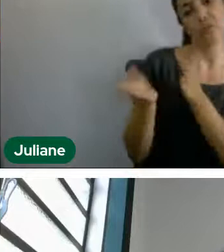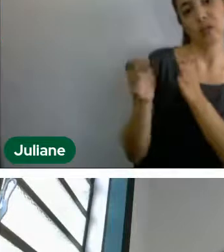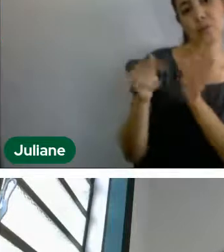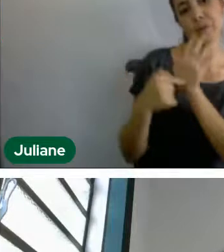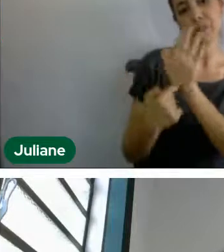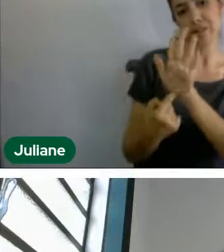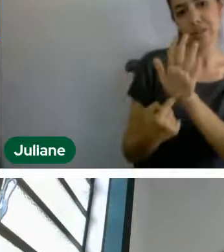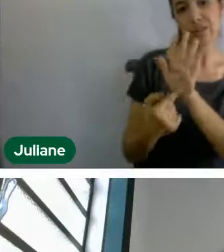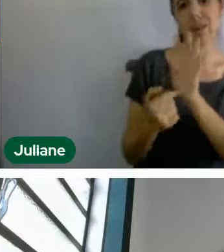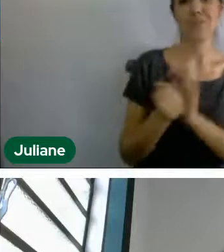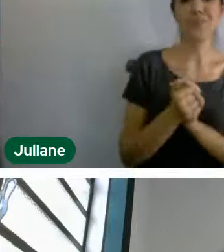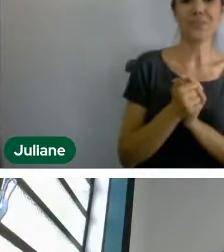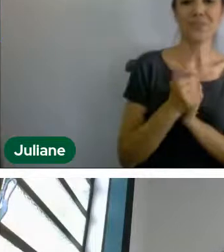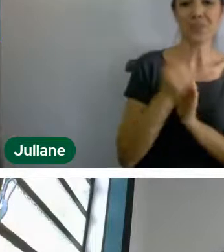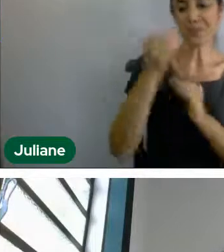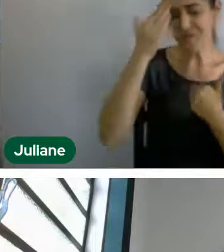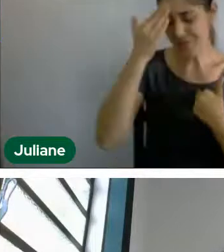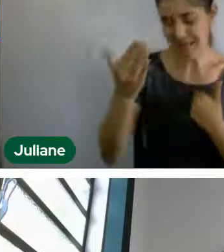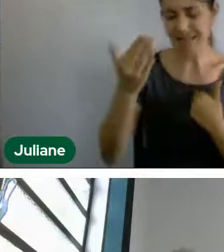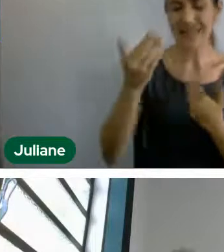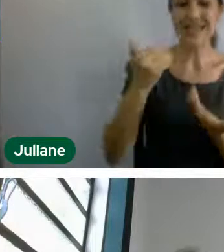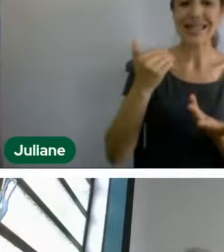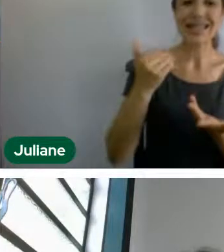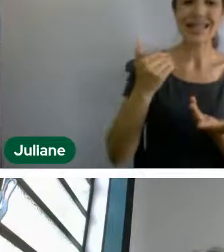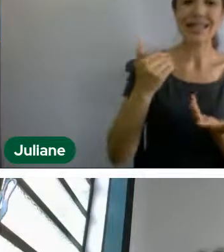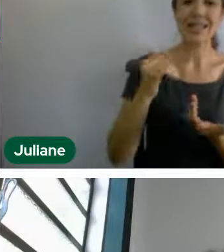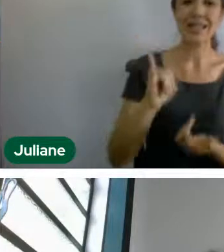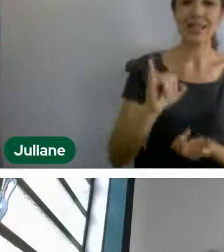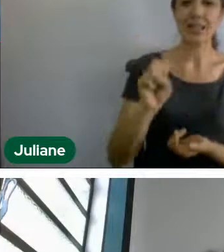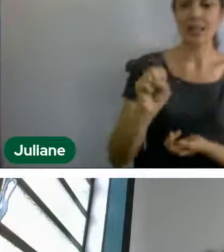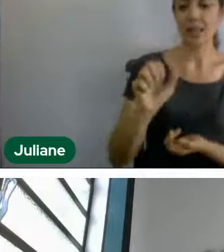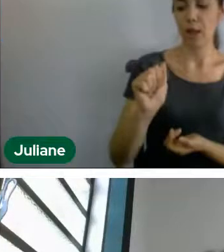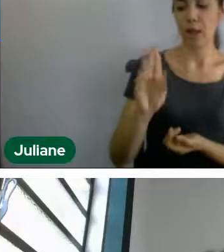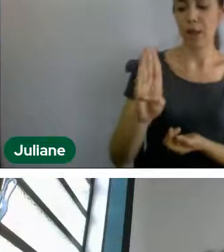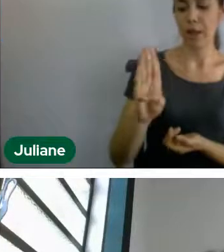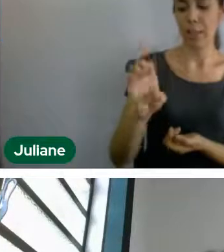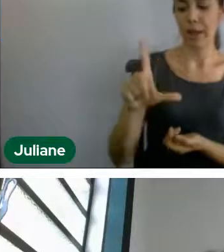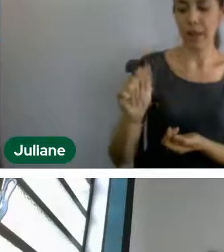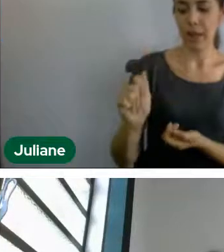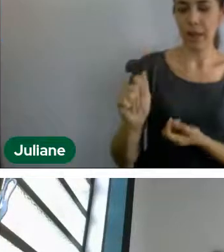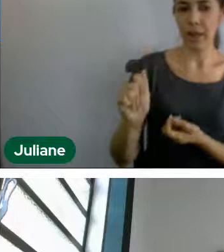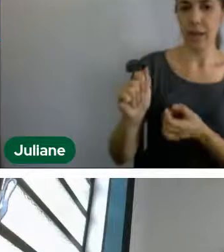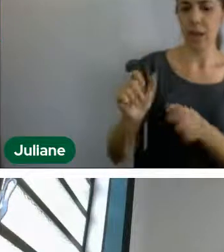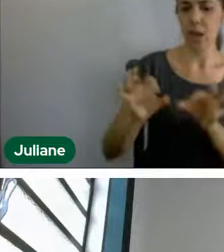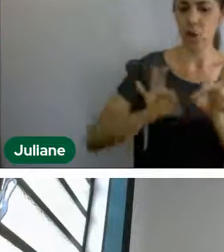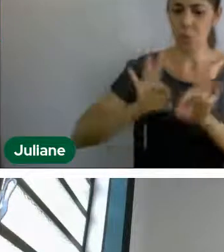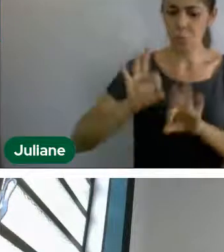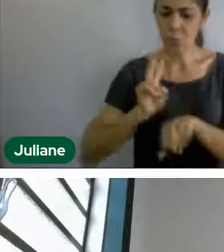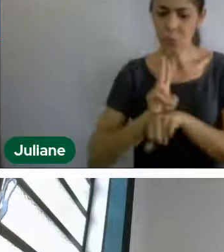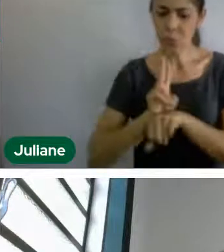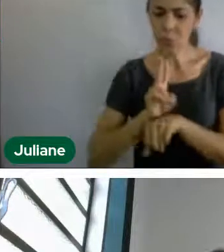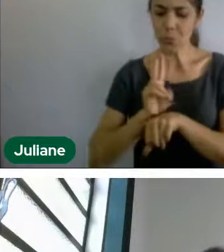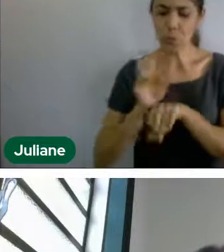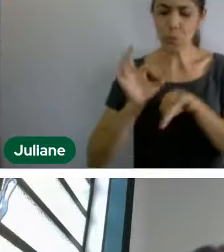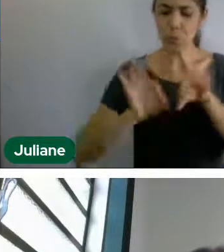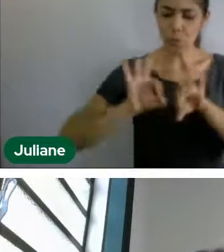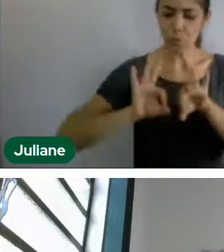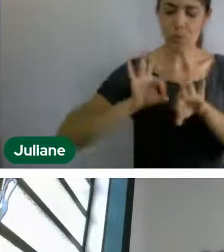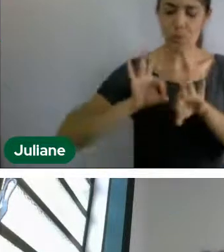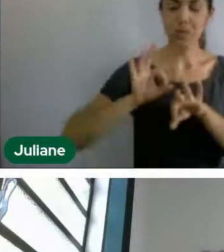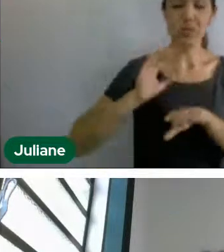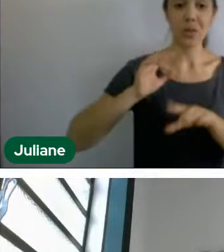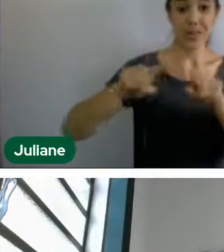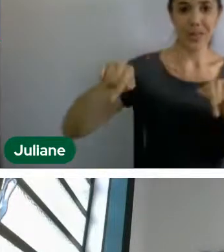agradecer a Isabela, viu, que está coordenando a sala, e eu e mais alguns colegas temos monitores,